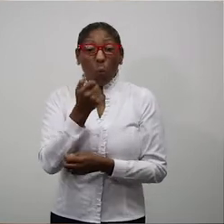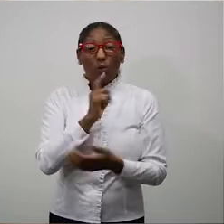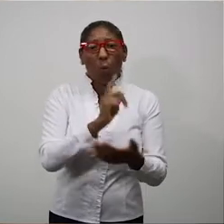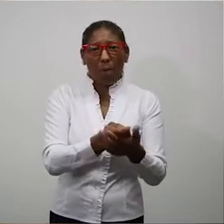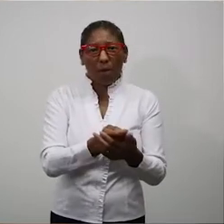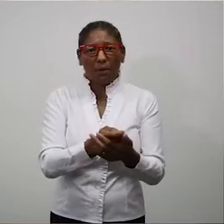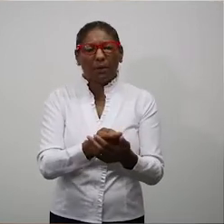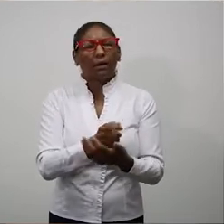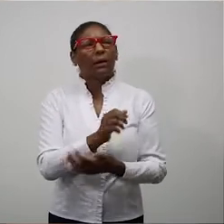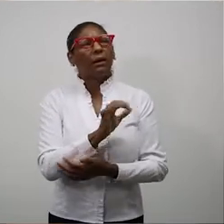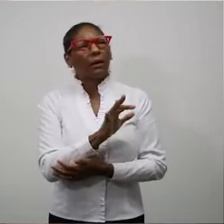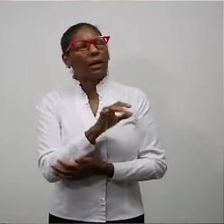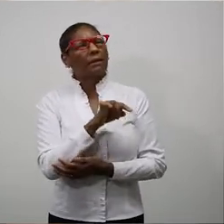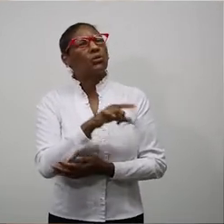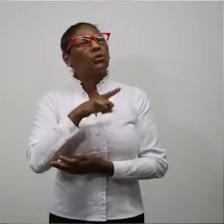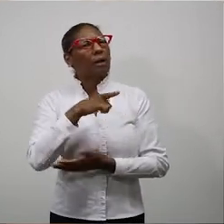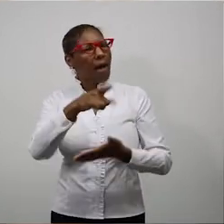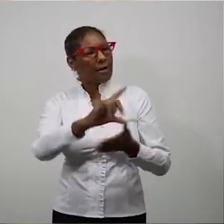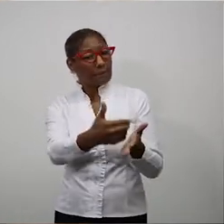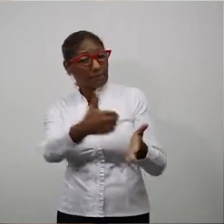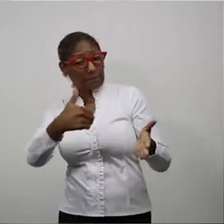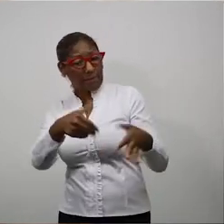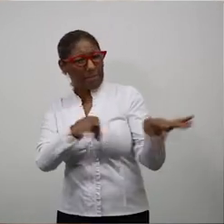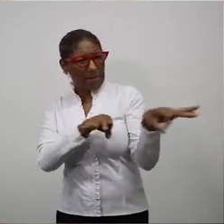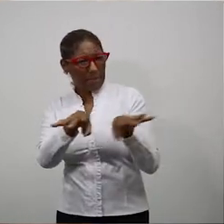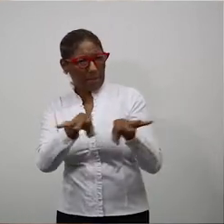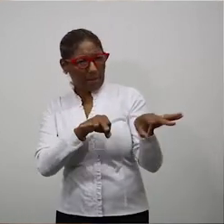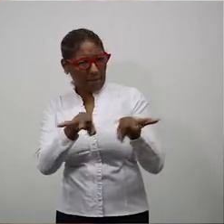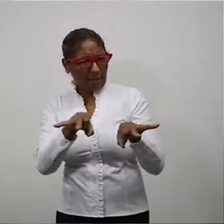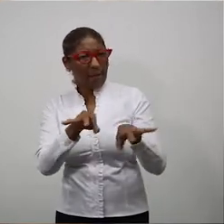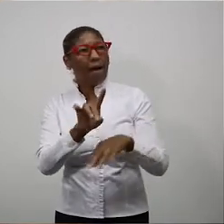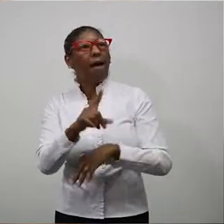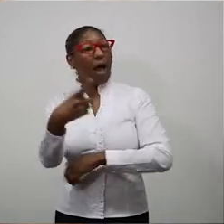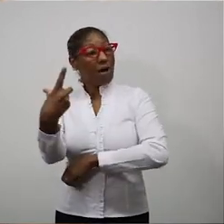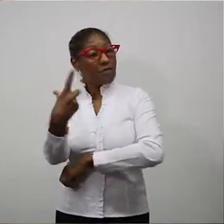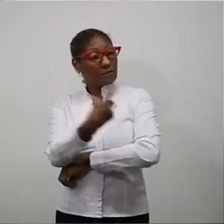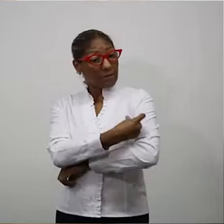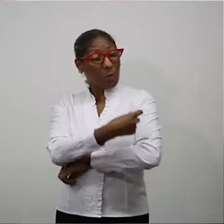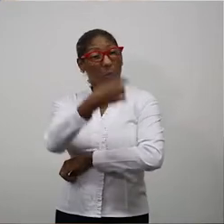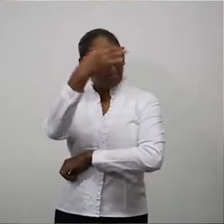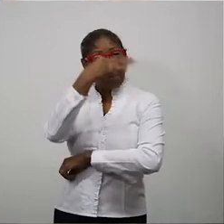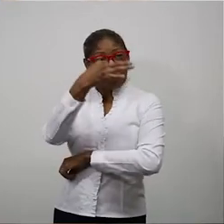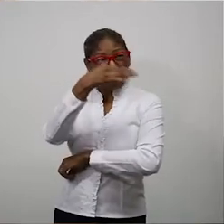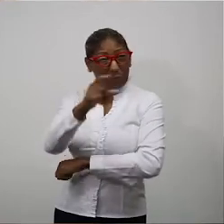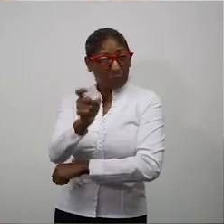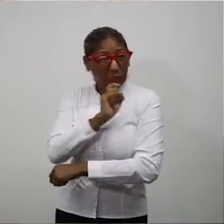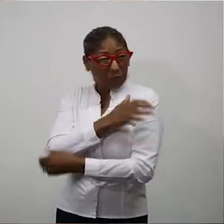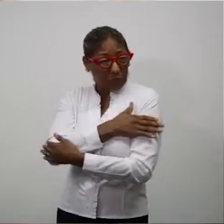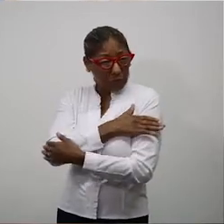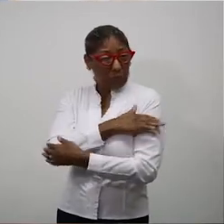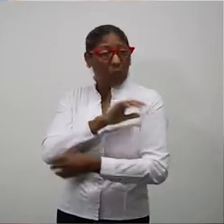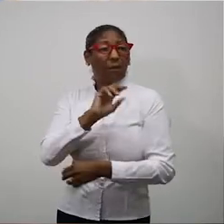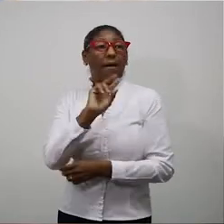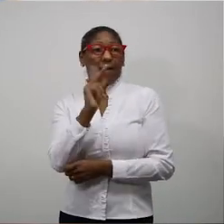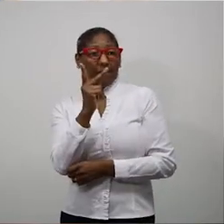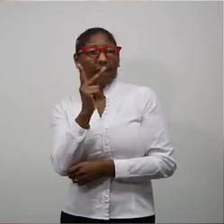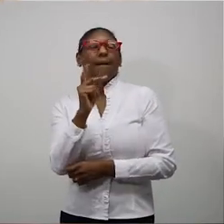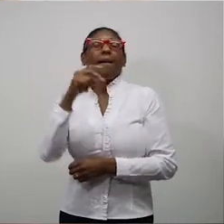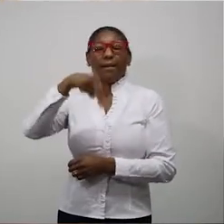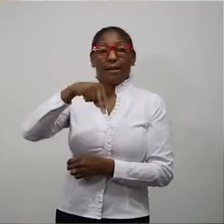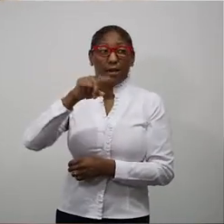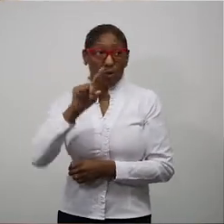de compra. Ou seja, na verdade já havia uma preparação para a vacinação do H1N1,